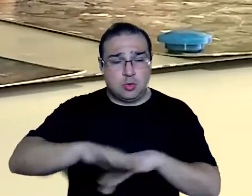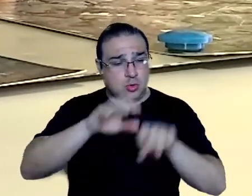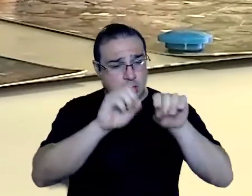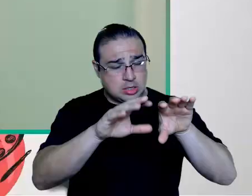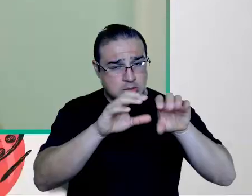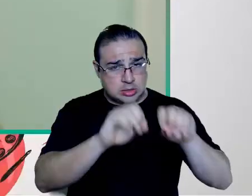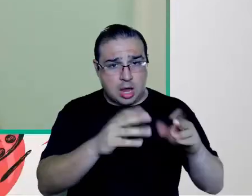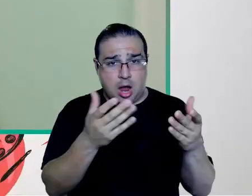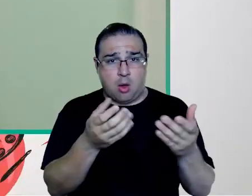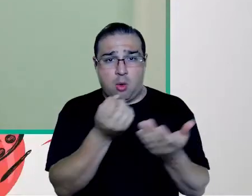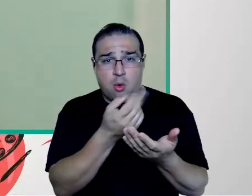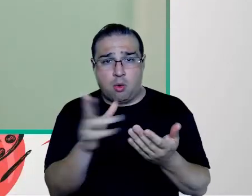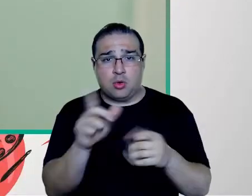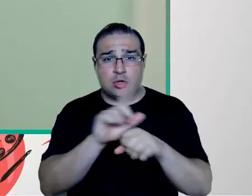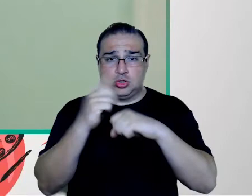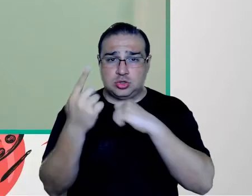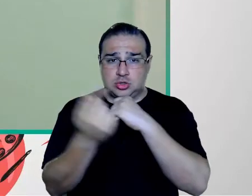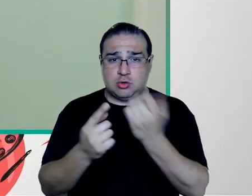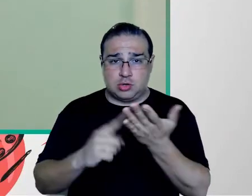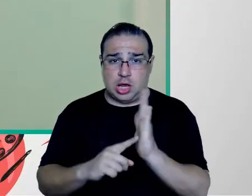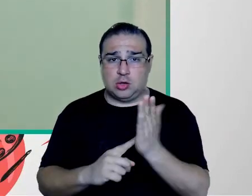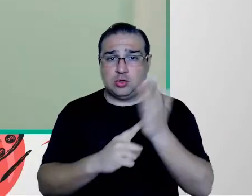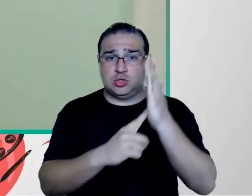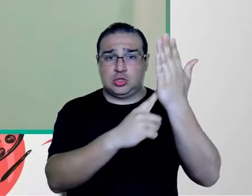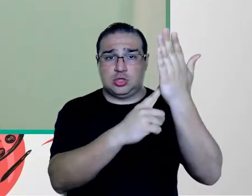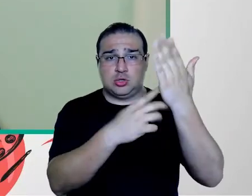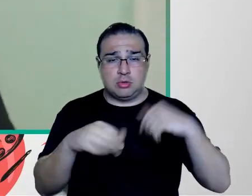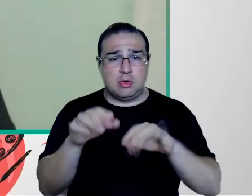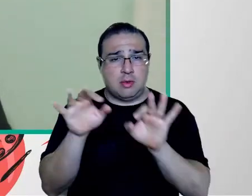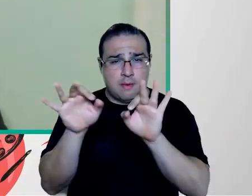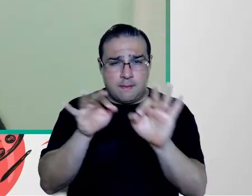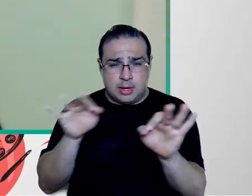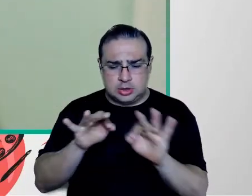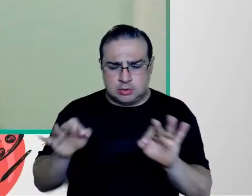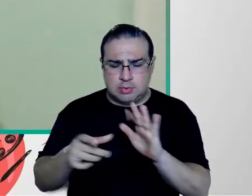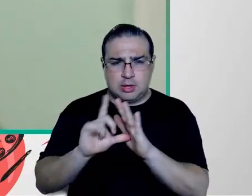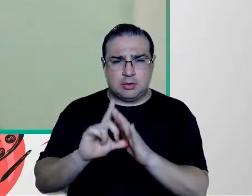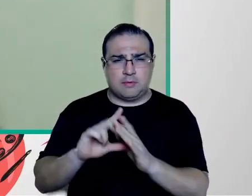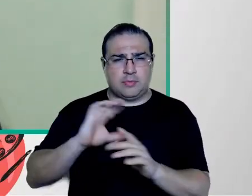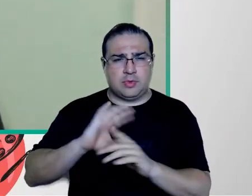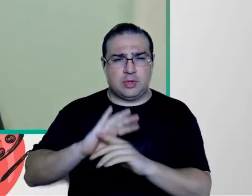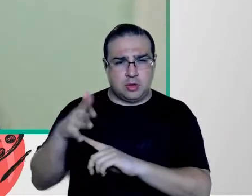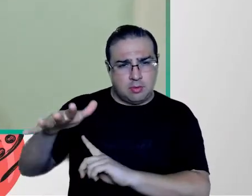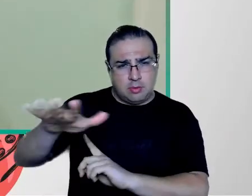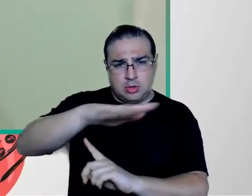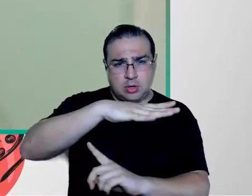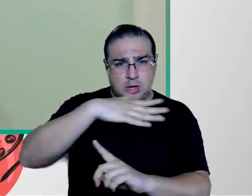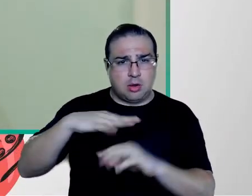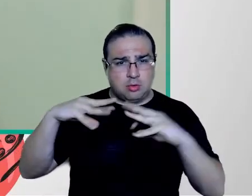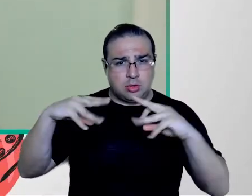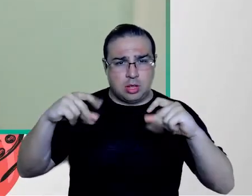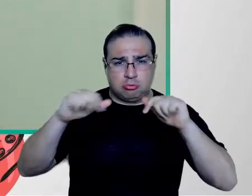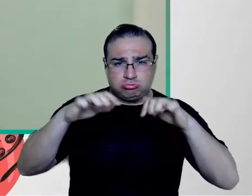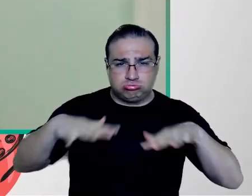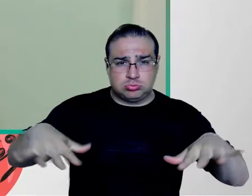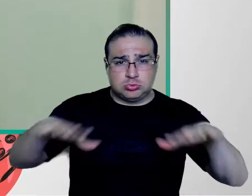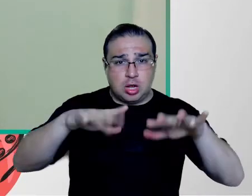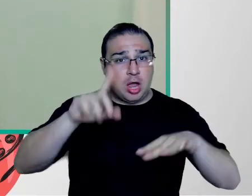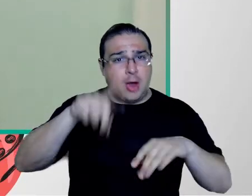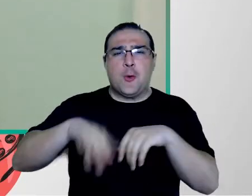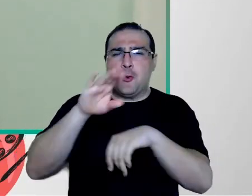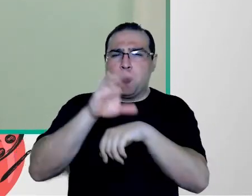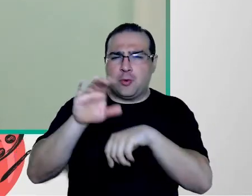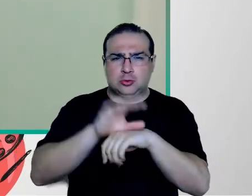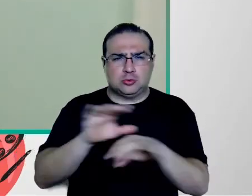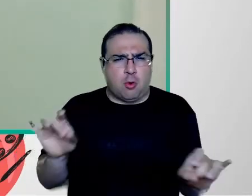educação, das geotecnologias ou do planejamento ambiental e territorial. Posso dizer que é um curso